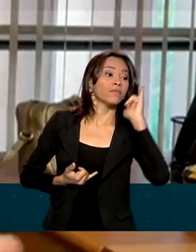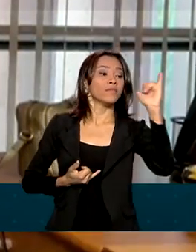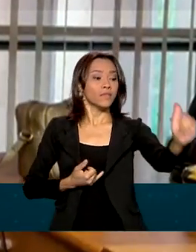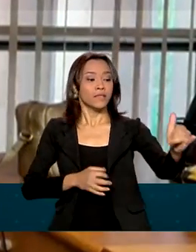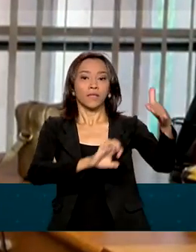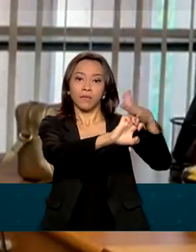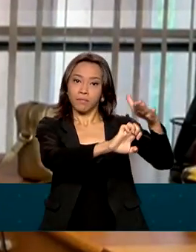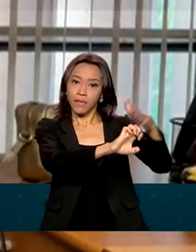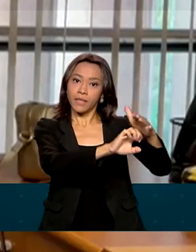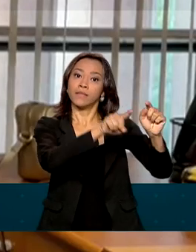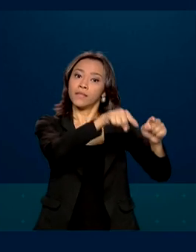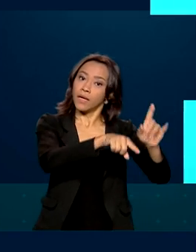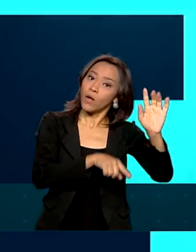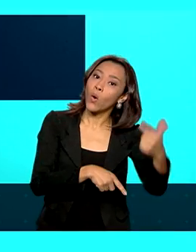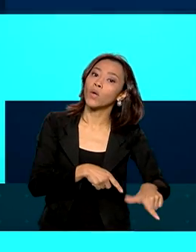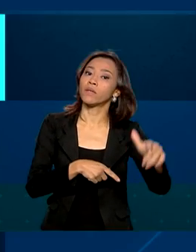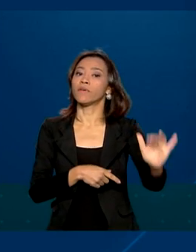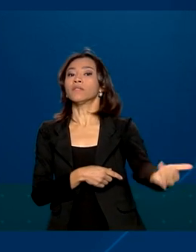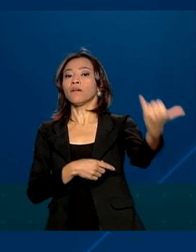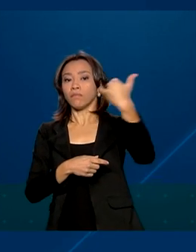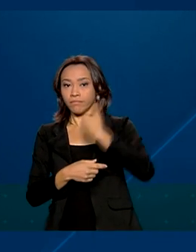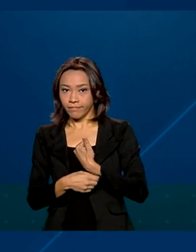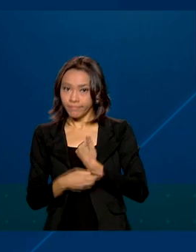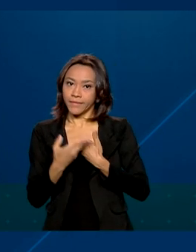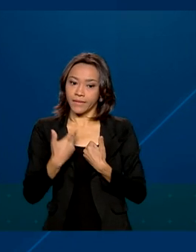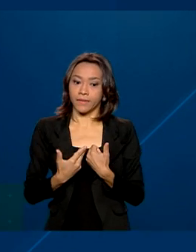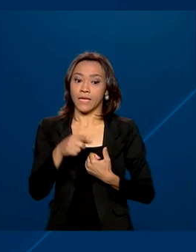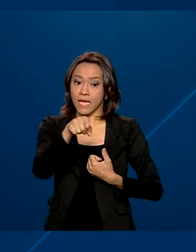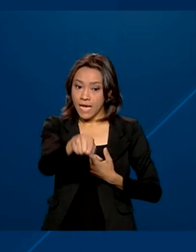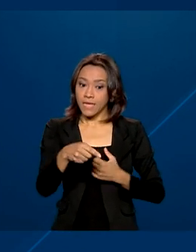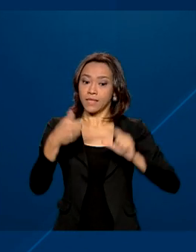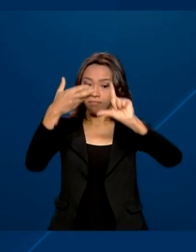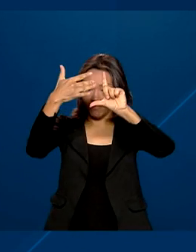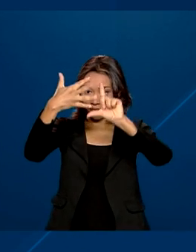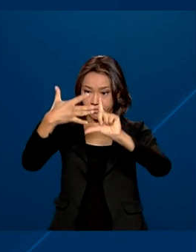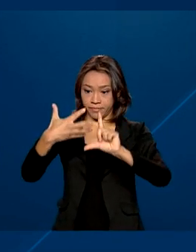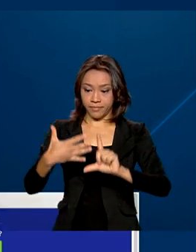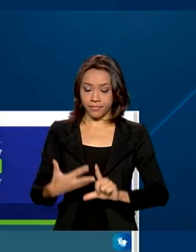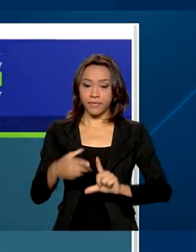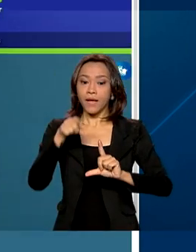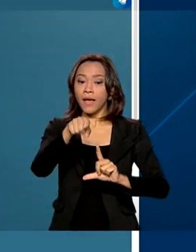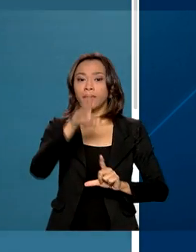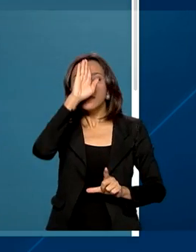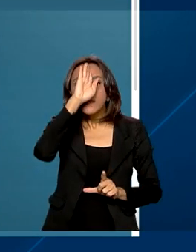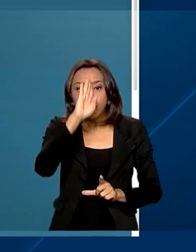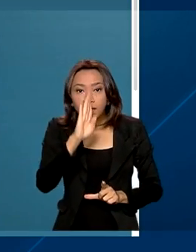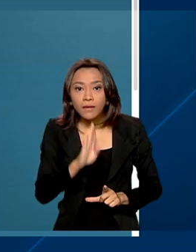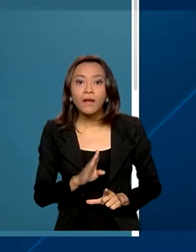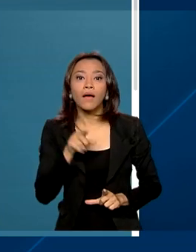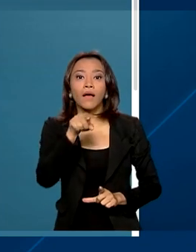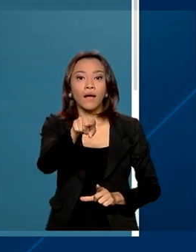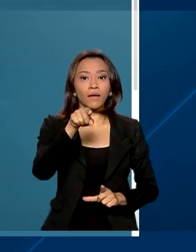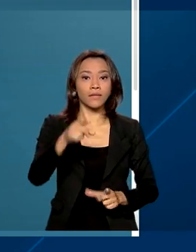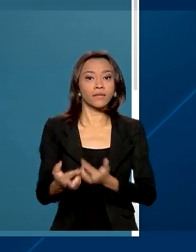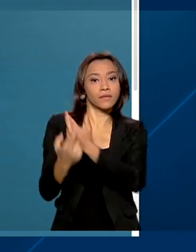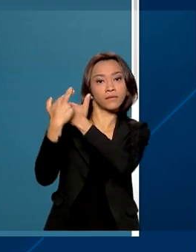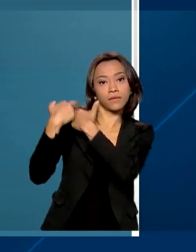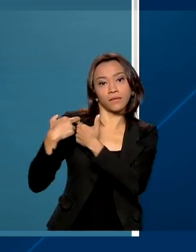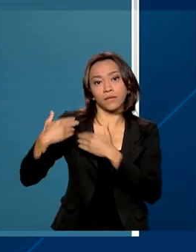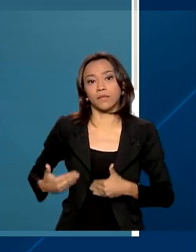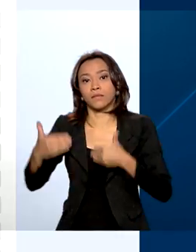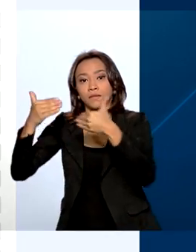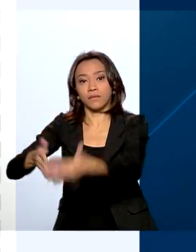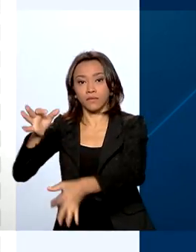novamente retorna para o consumidor. O consumidor.gov.br é um serviço gratuito do Ministério da Justiça e